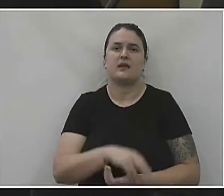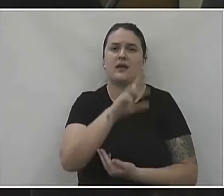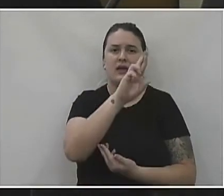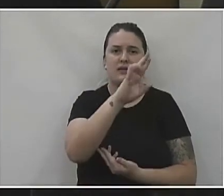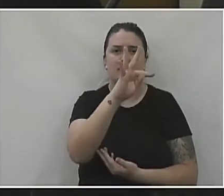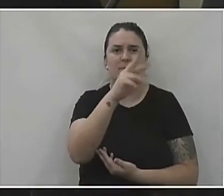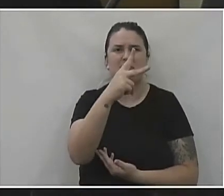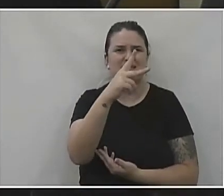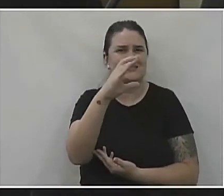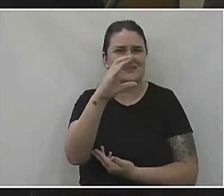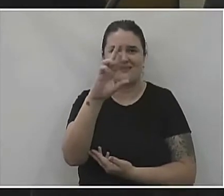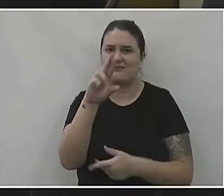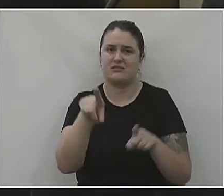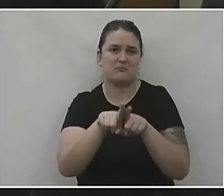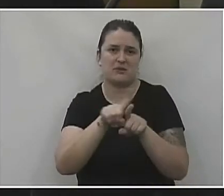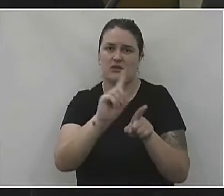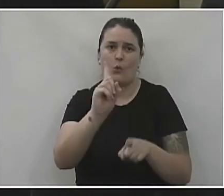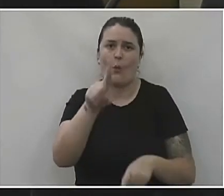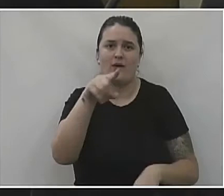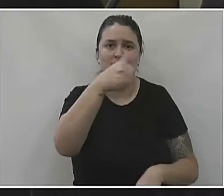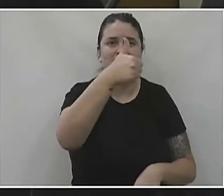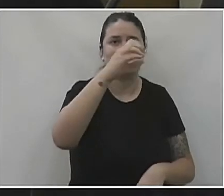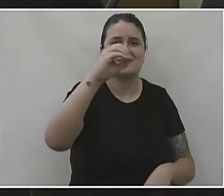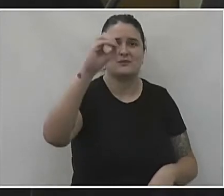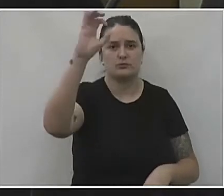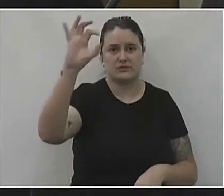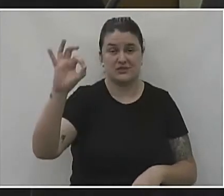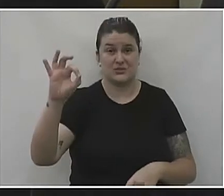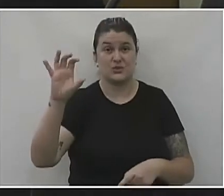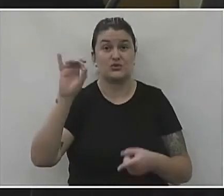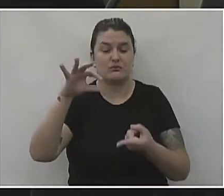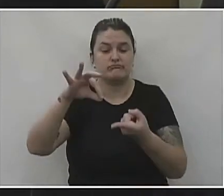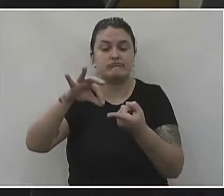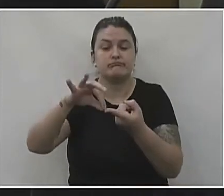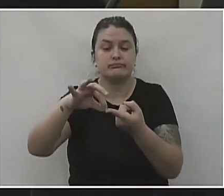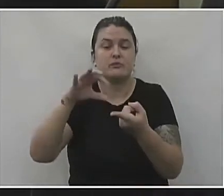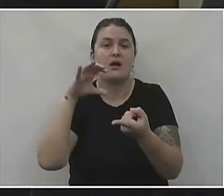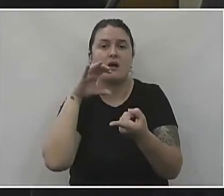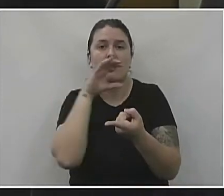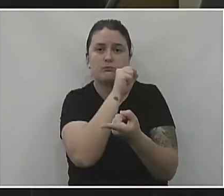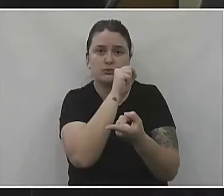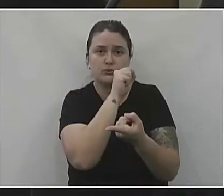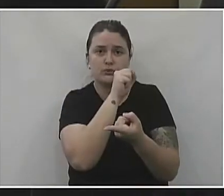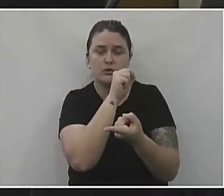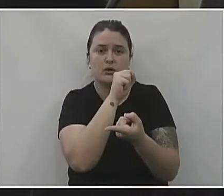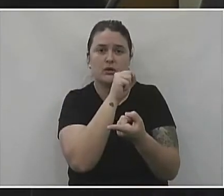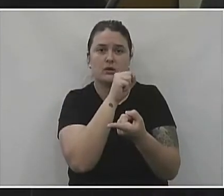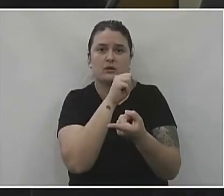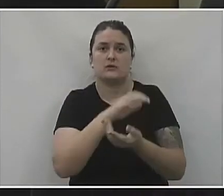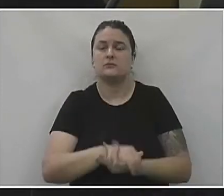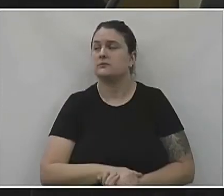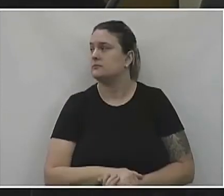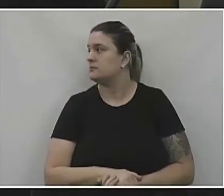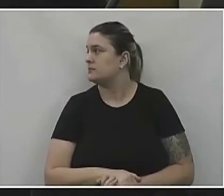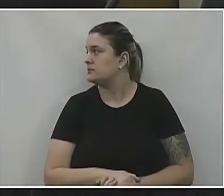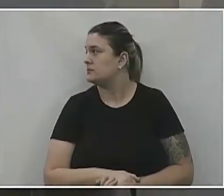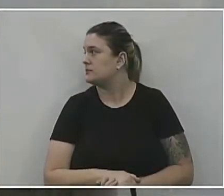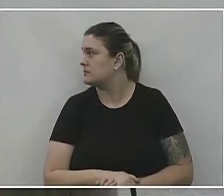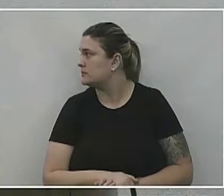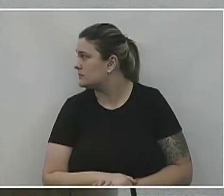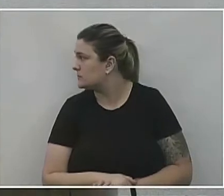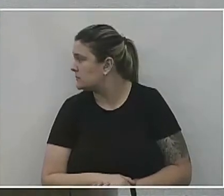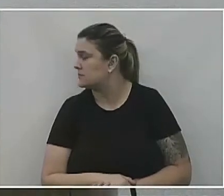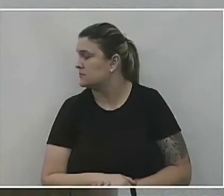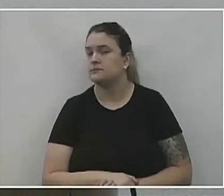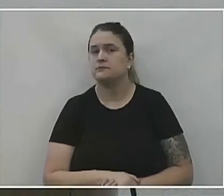-PCR não tem. mas a testagem rápida ela é uma eficácia um pouco menor. Por favor. Posso dar uma